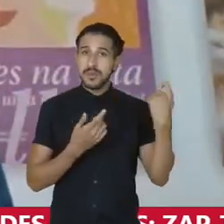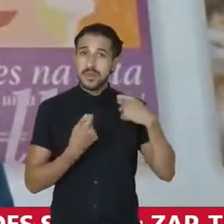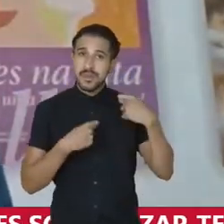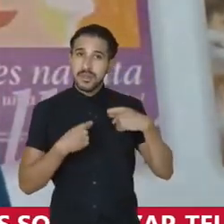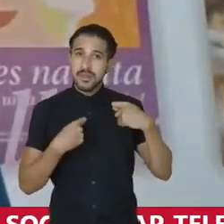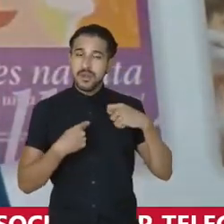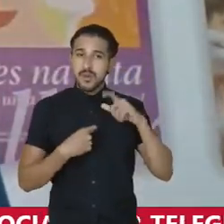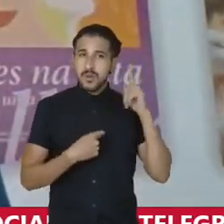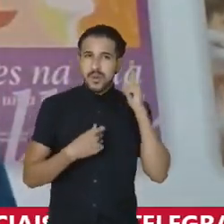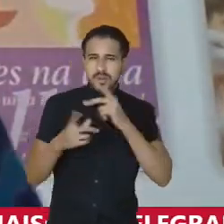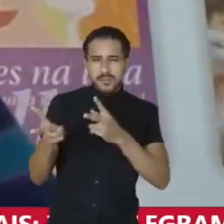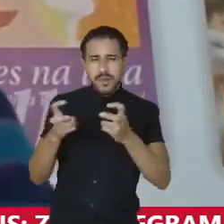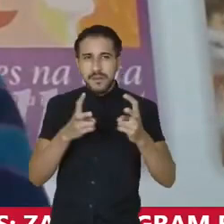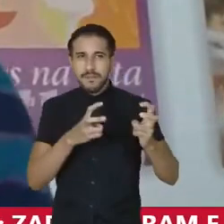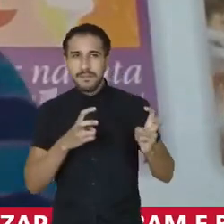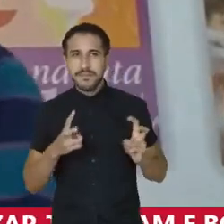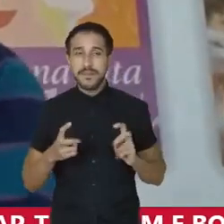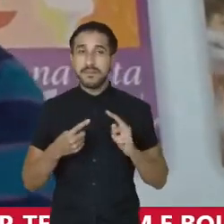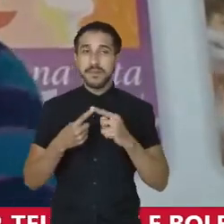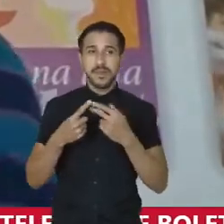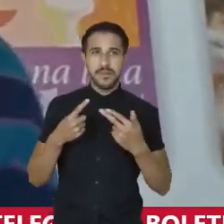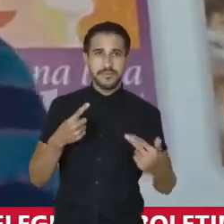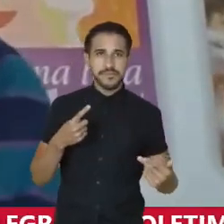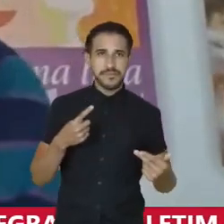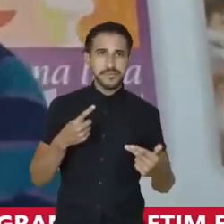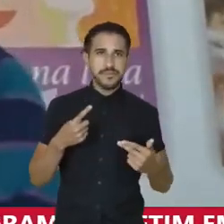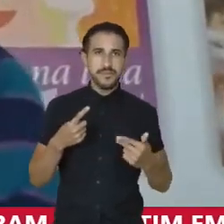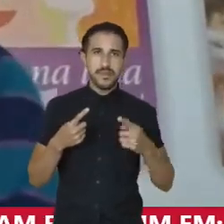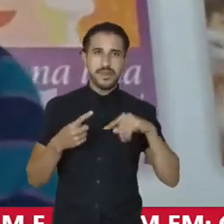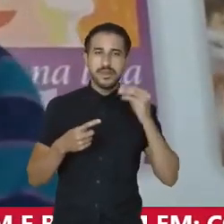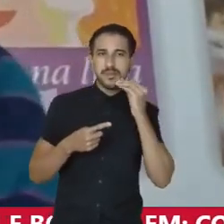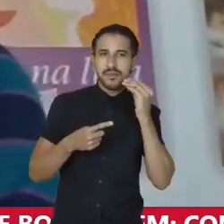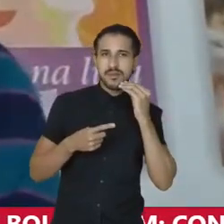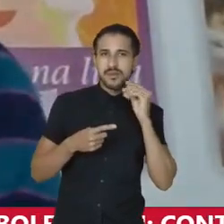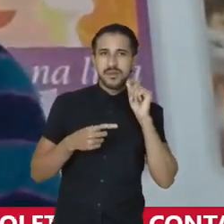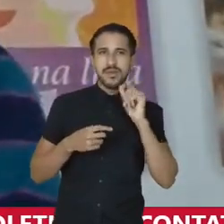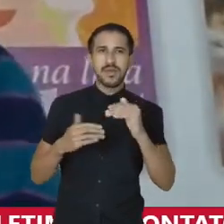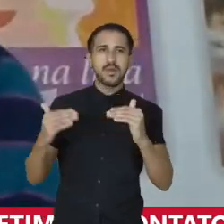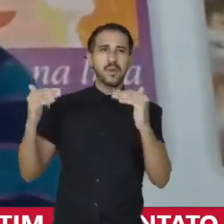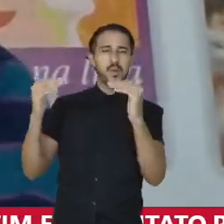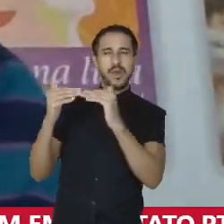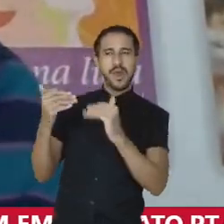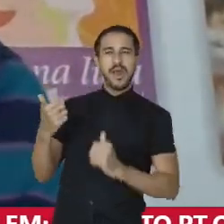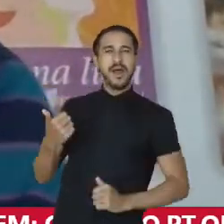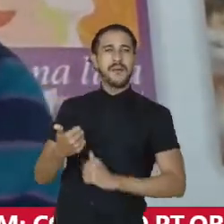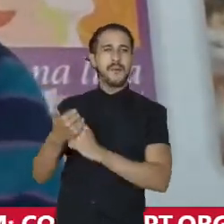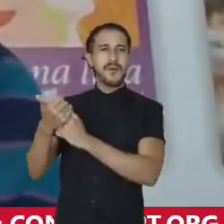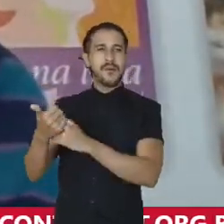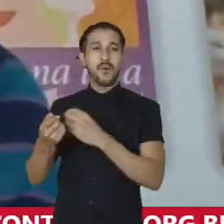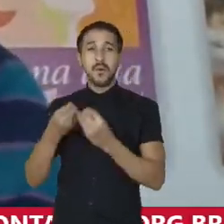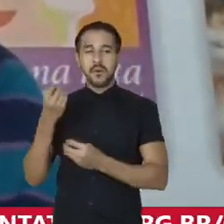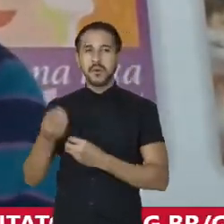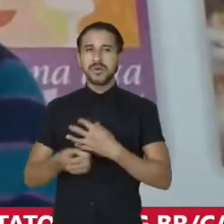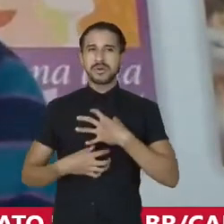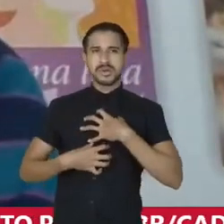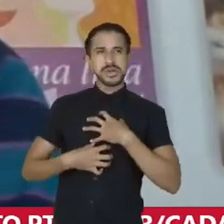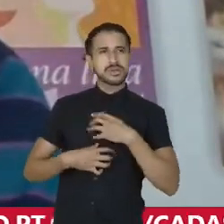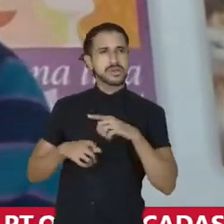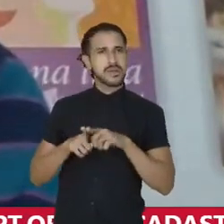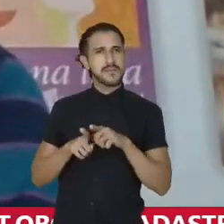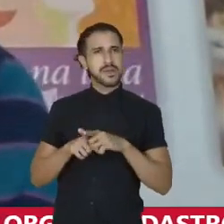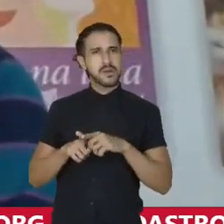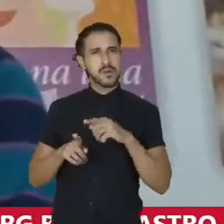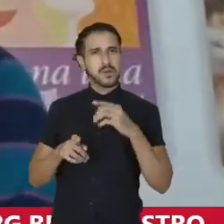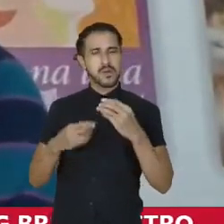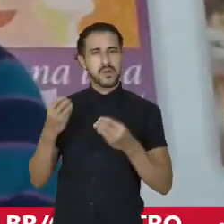identificar e perceber primeiro a tentativa de legitimar através de ações como essa da